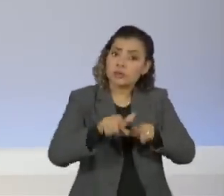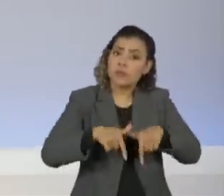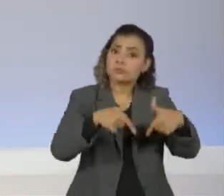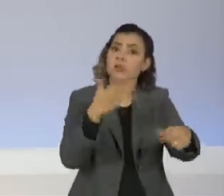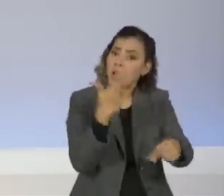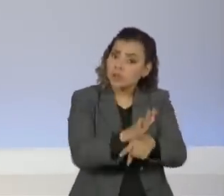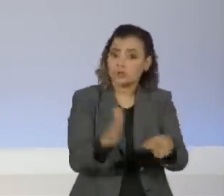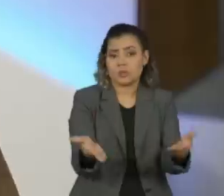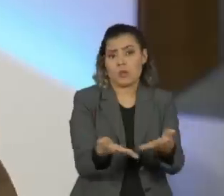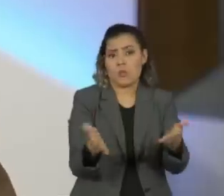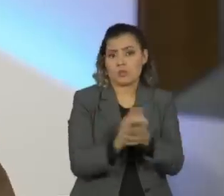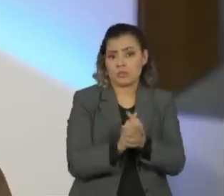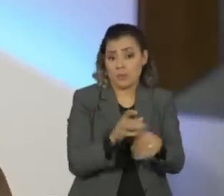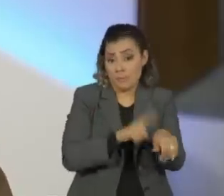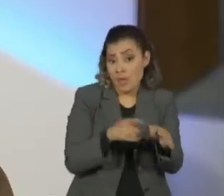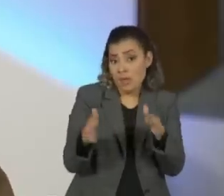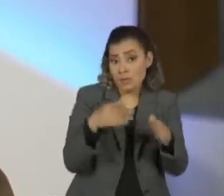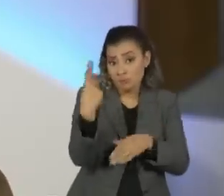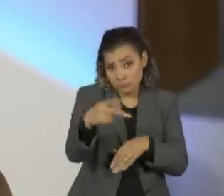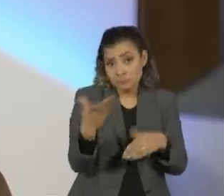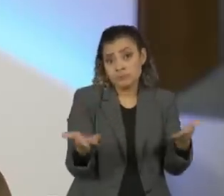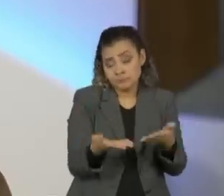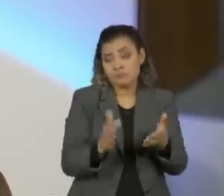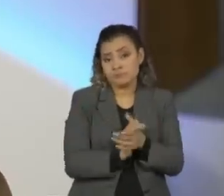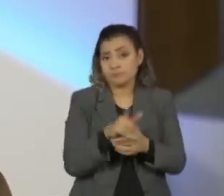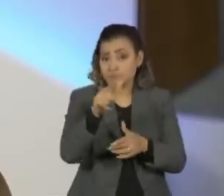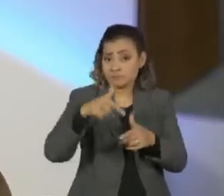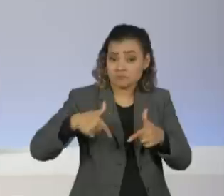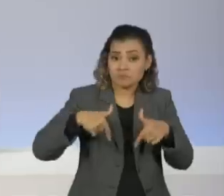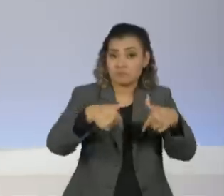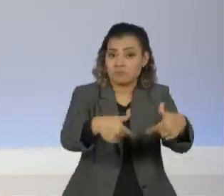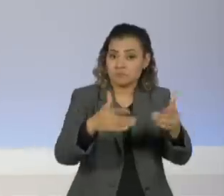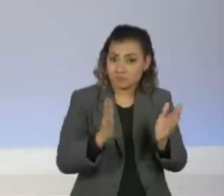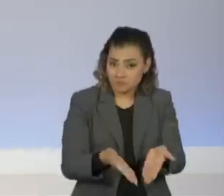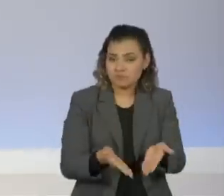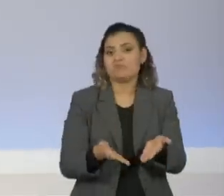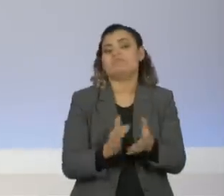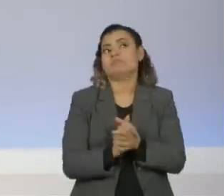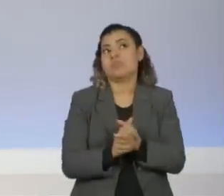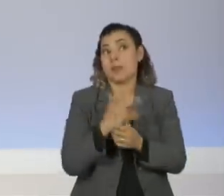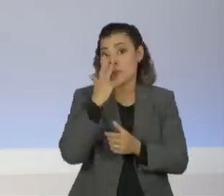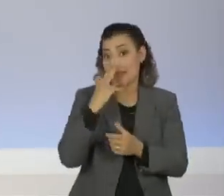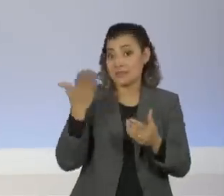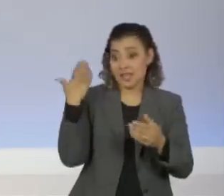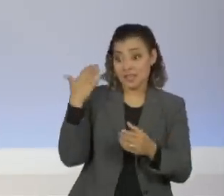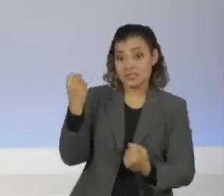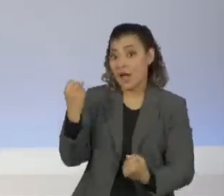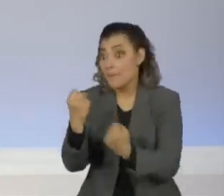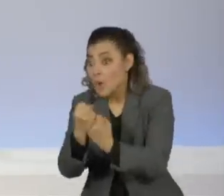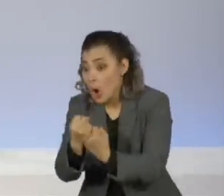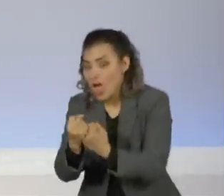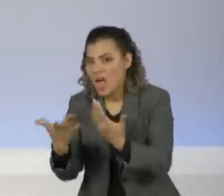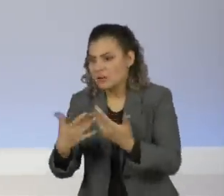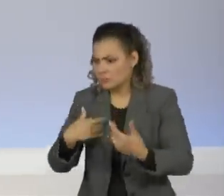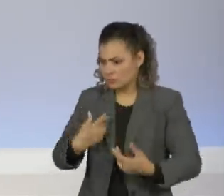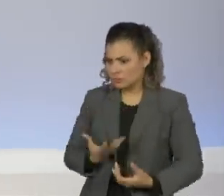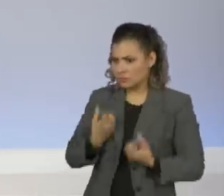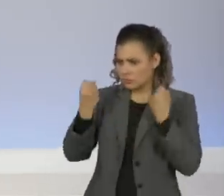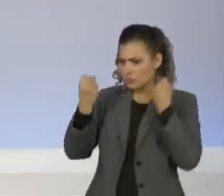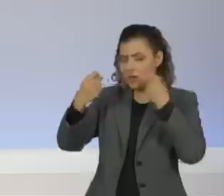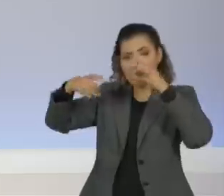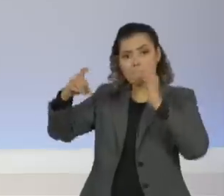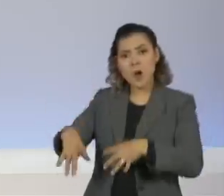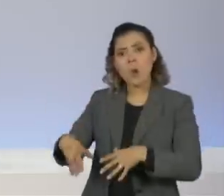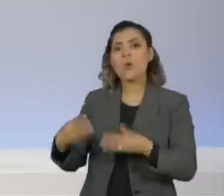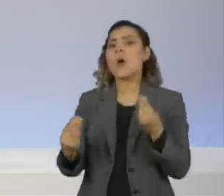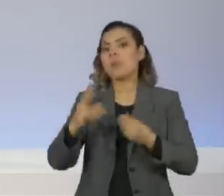colaborar agora, agora que você fez a sua passagem de volta, digamos assim, dessa insanidade, assim, difícil